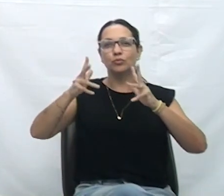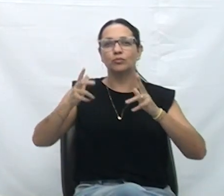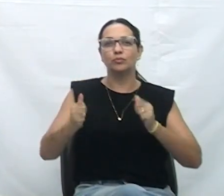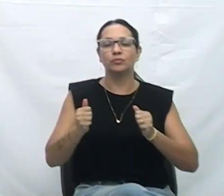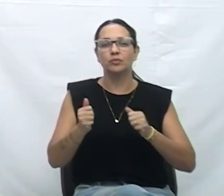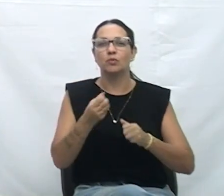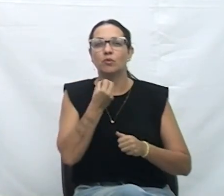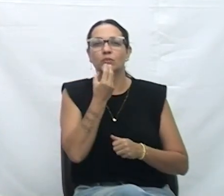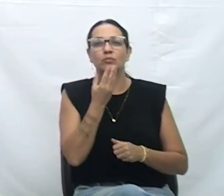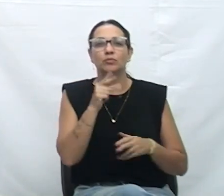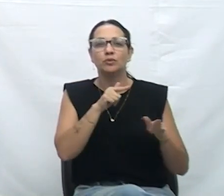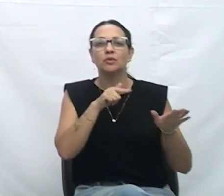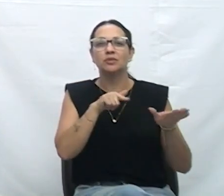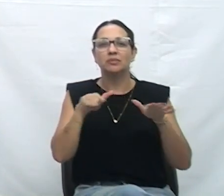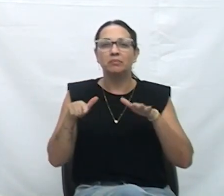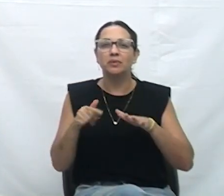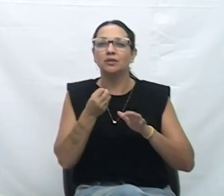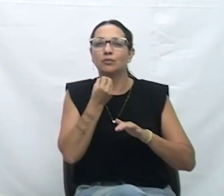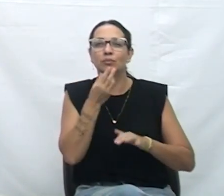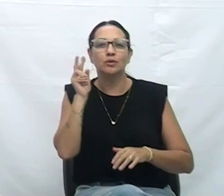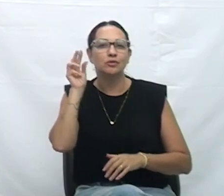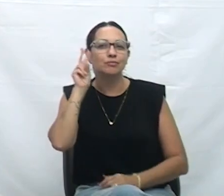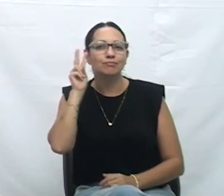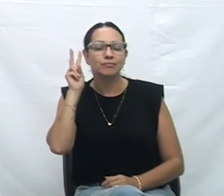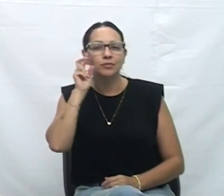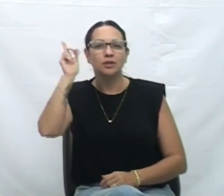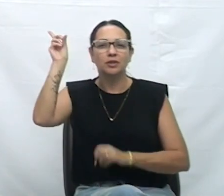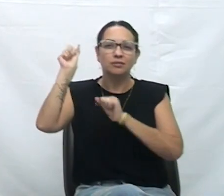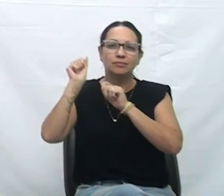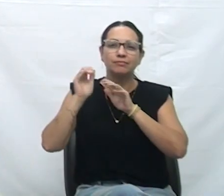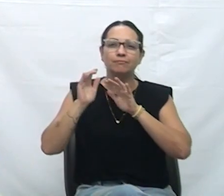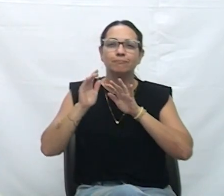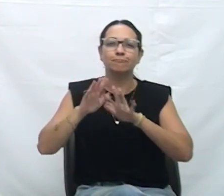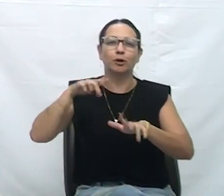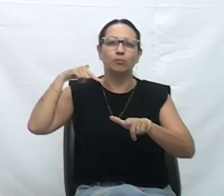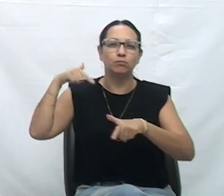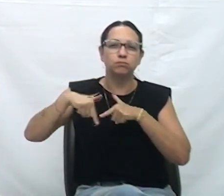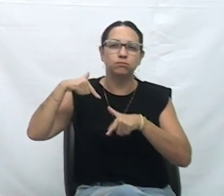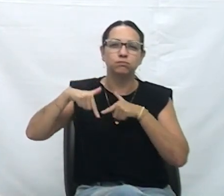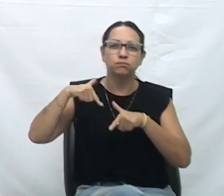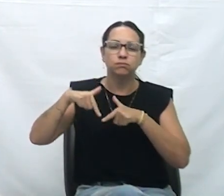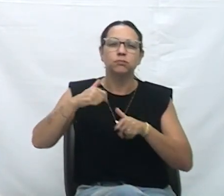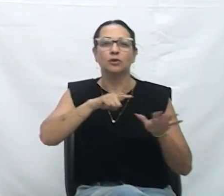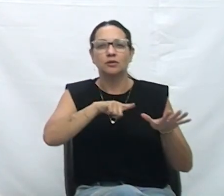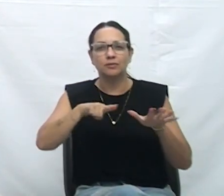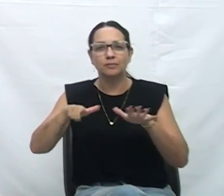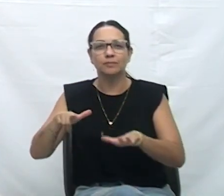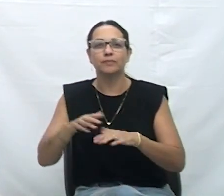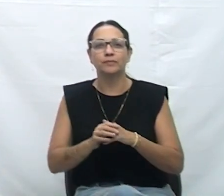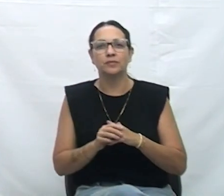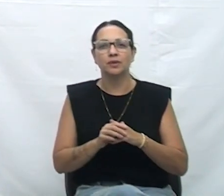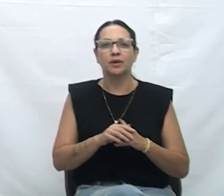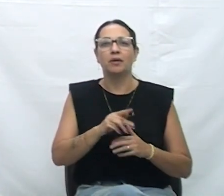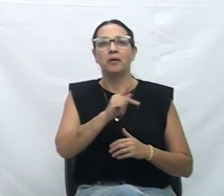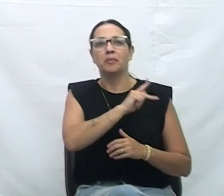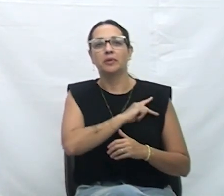segunda-feira, uma boa semana. Que Deus abençoe com muito trabalho durante essa semana. Presidente, venho aqui só para prestar contas da